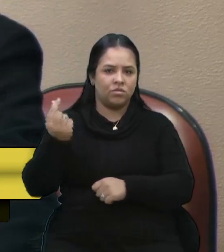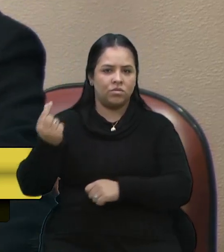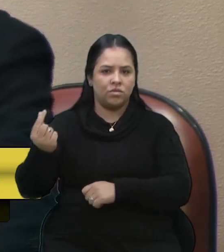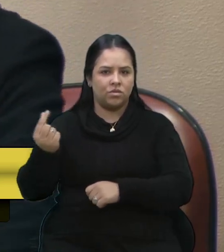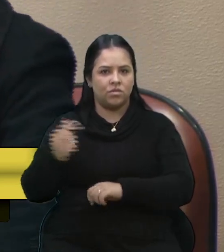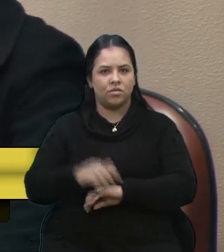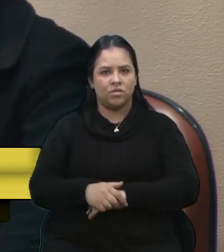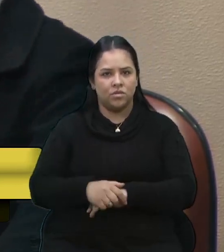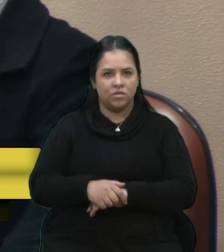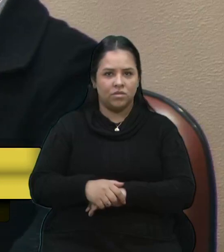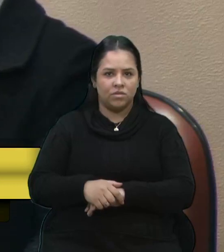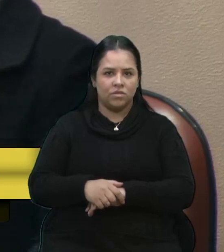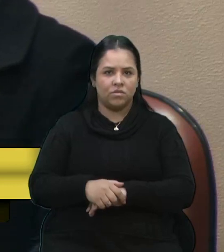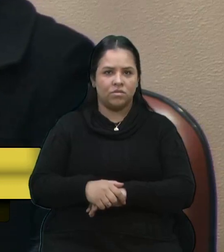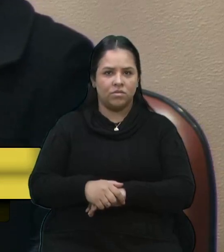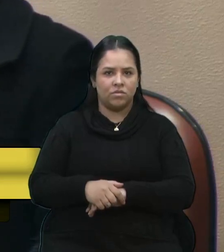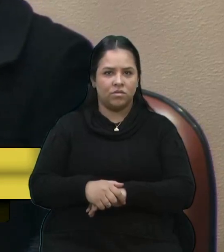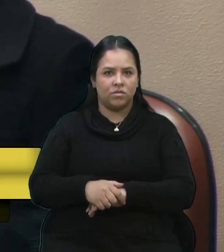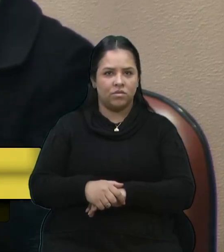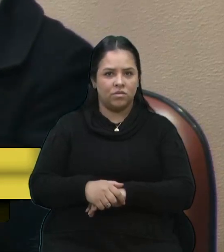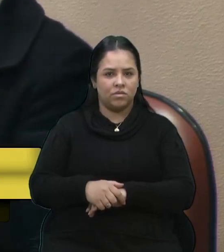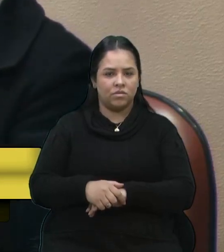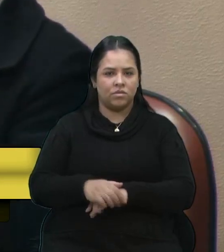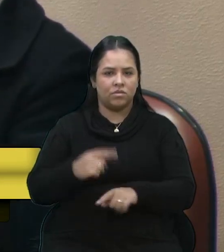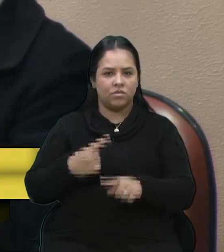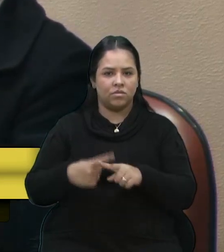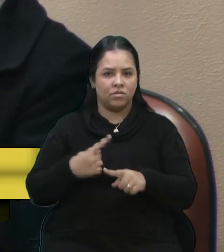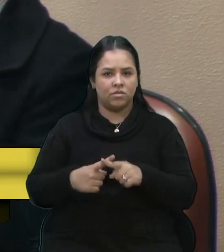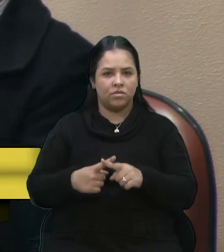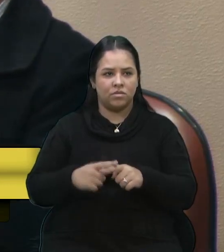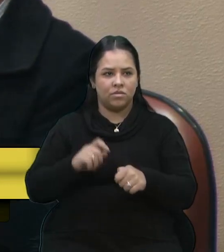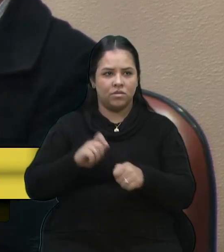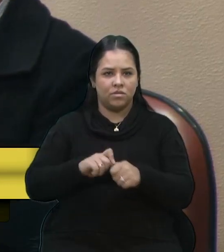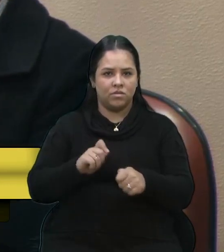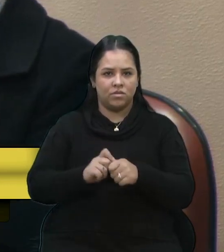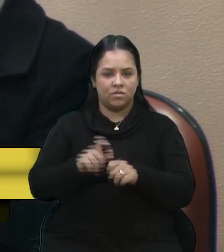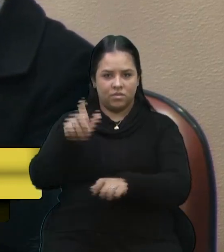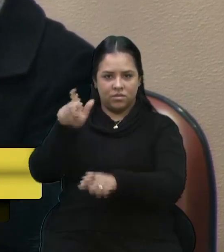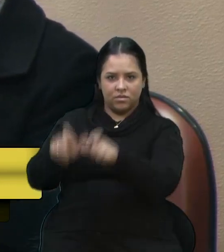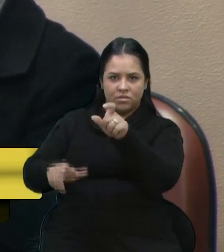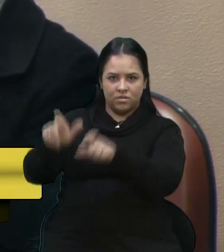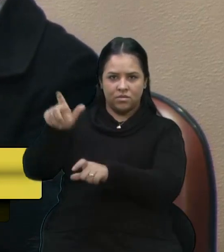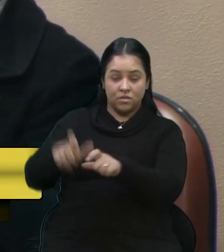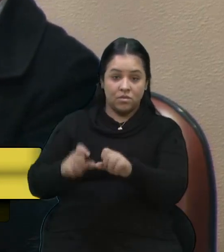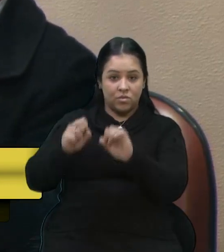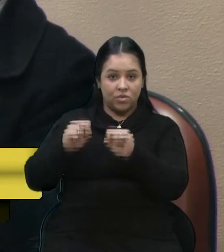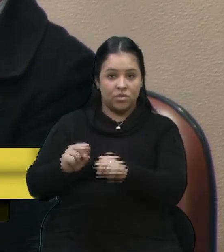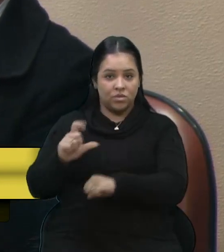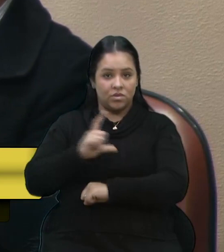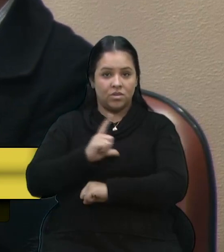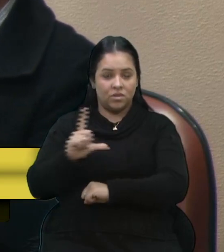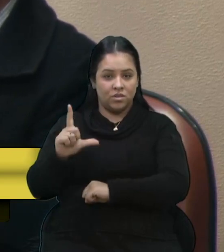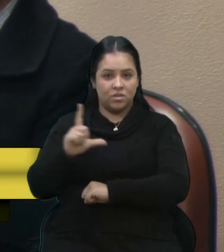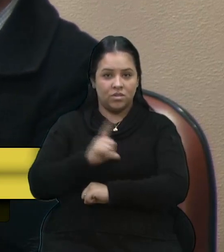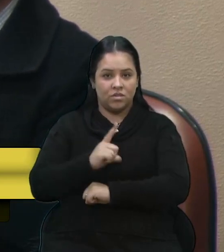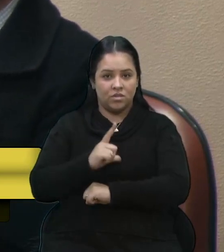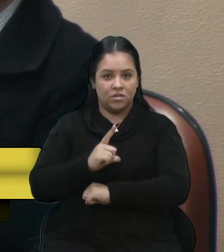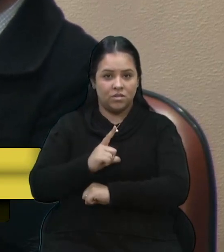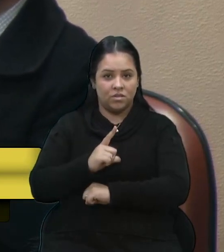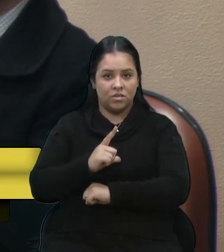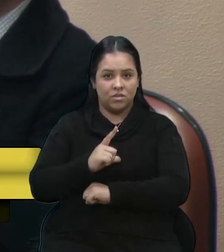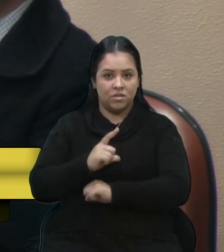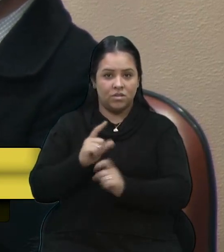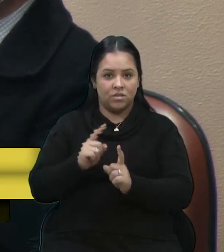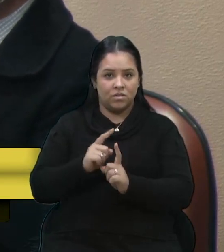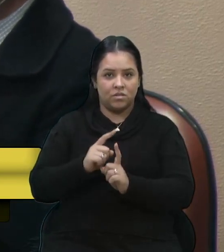instituições financeiras, vai fazer com que estas pessoas possam ter uma dignidade maior. Nós